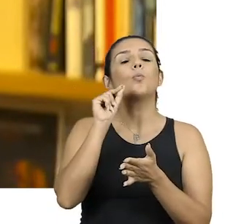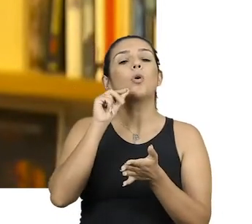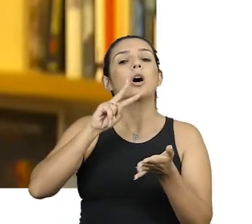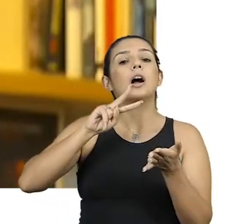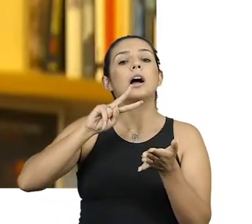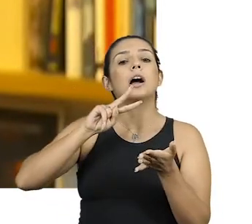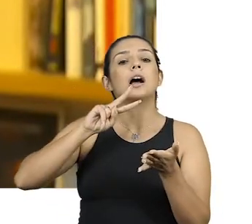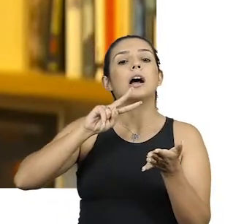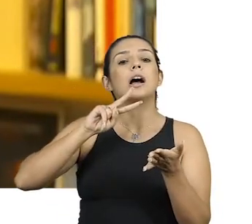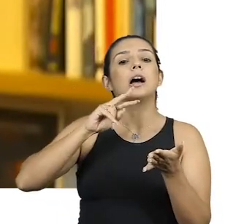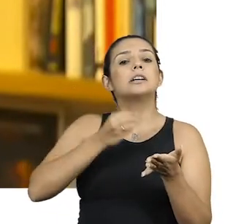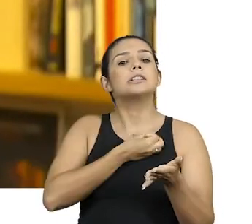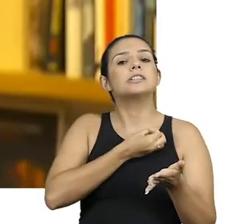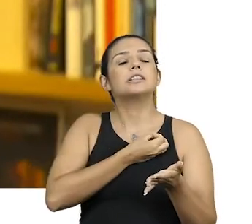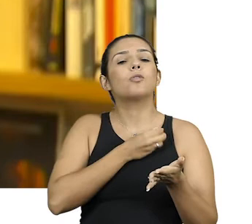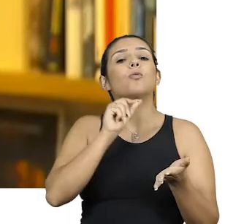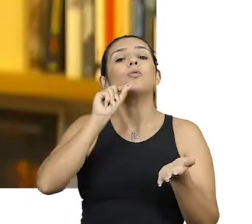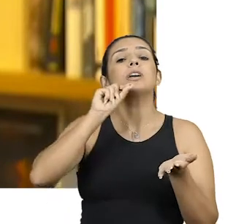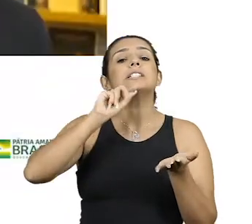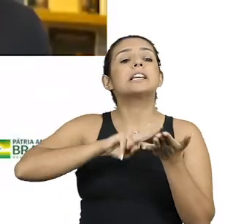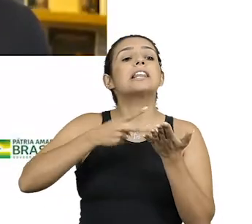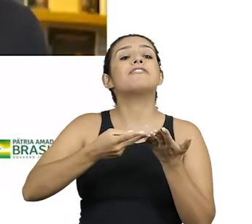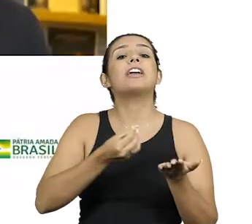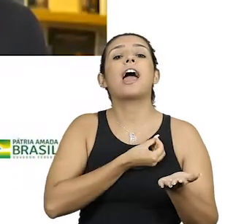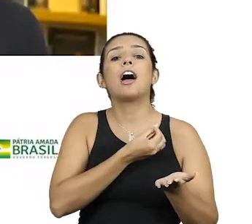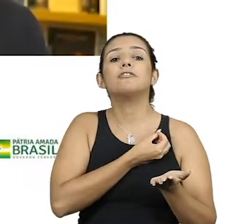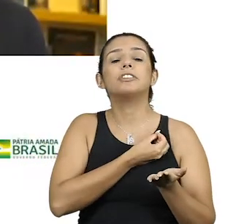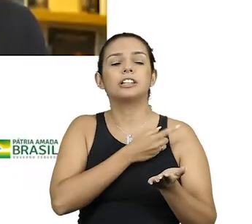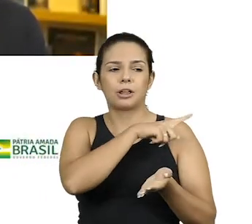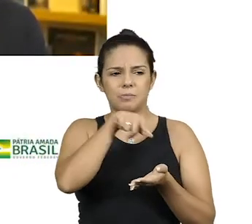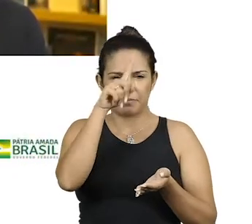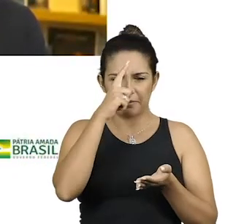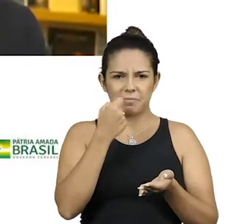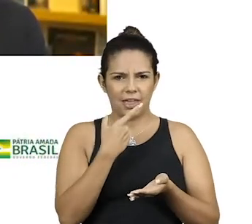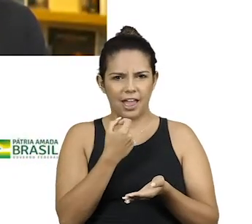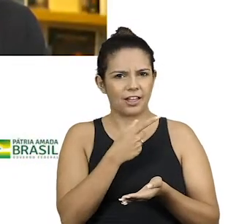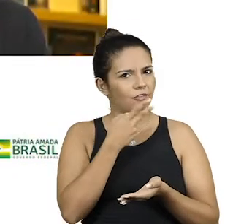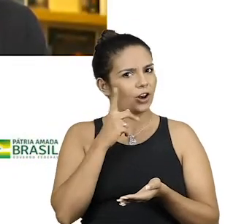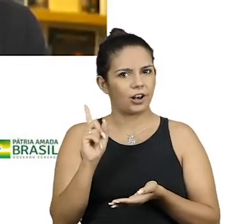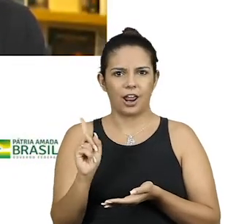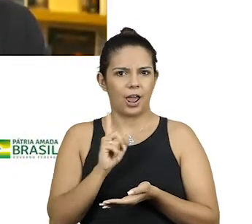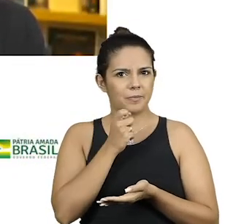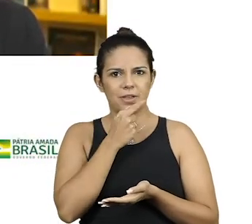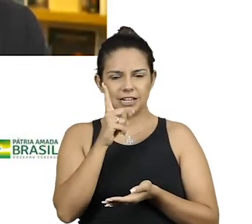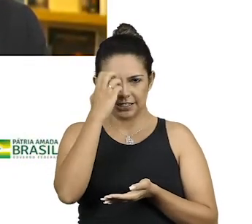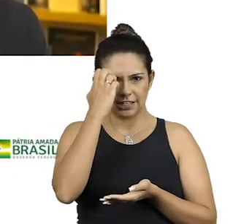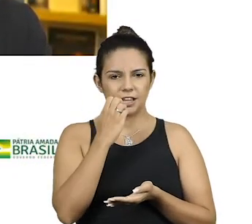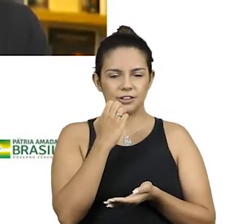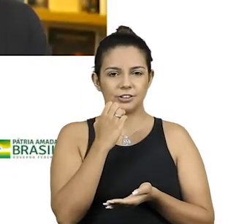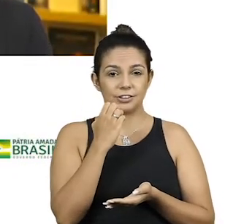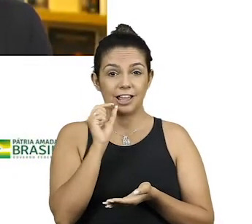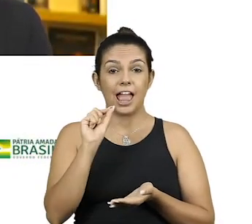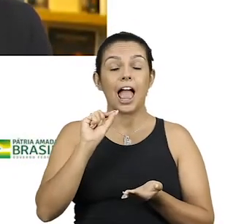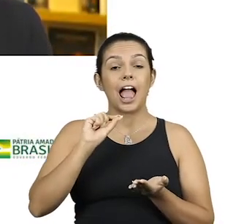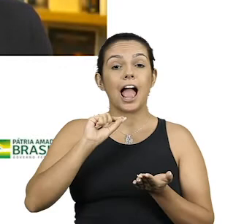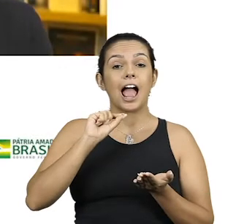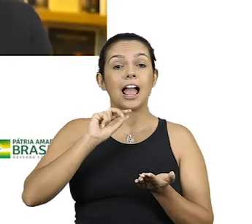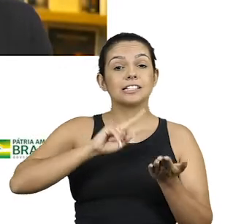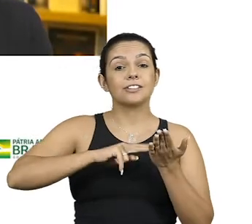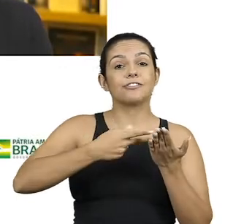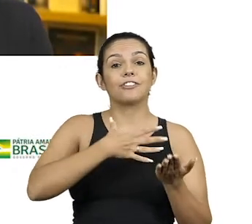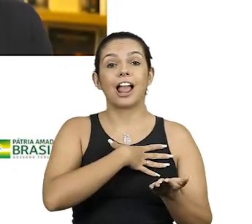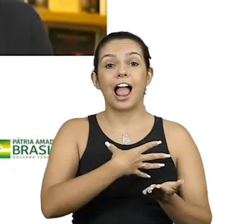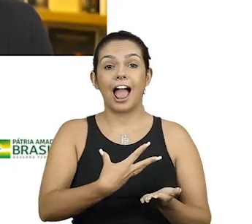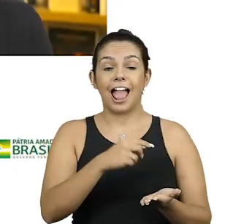da vida? Aí todo mundo, ah, achando que é piada. Não, não, a piada é séria. O sentido da vida